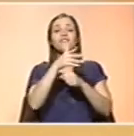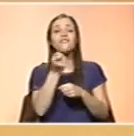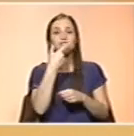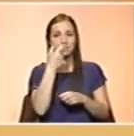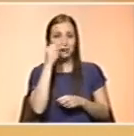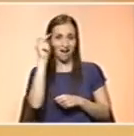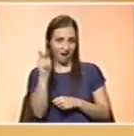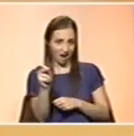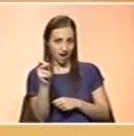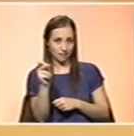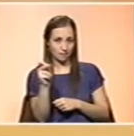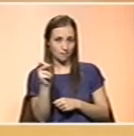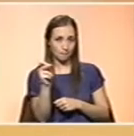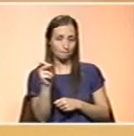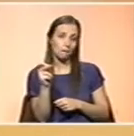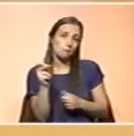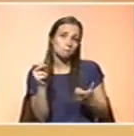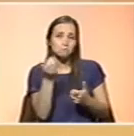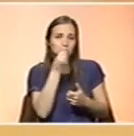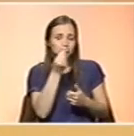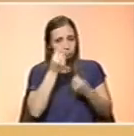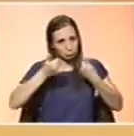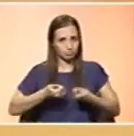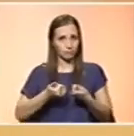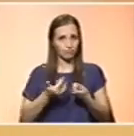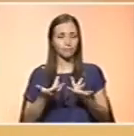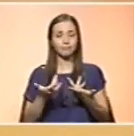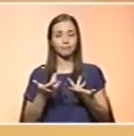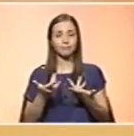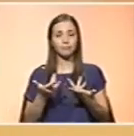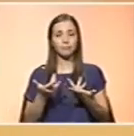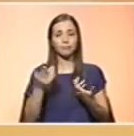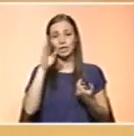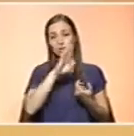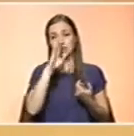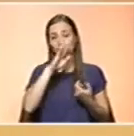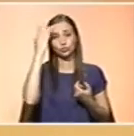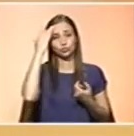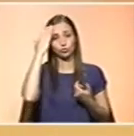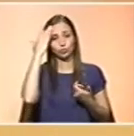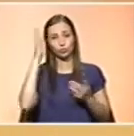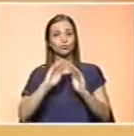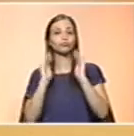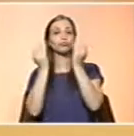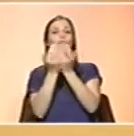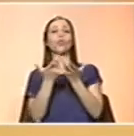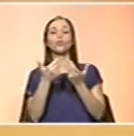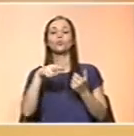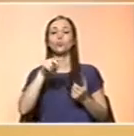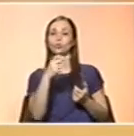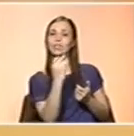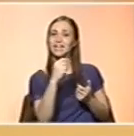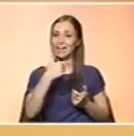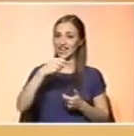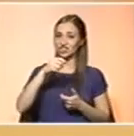é fornecida em doses, digamos, generosas, tendo em conta os valores relativos do conjunto dos micronutrientes, é talvez